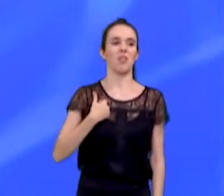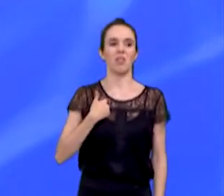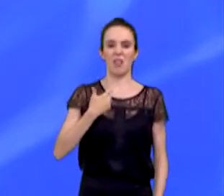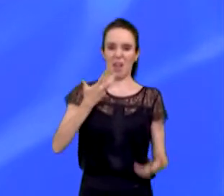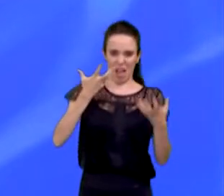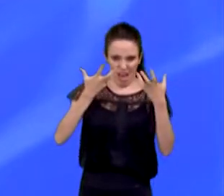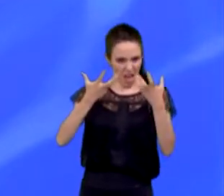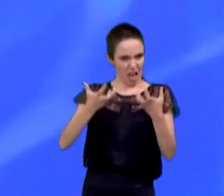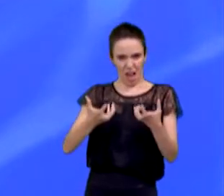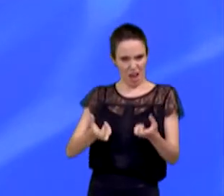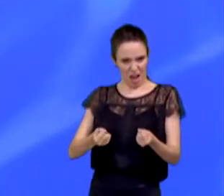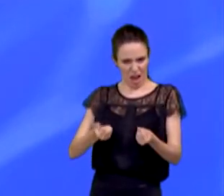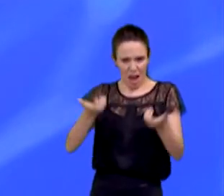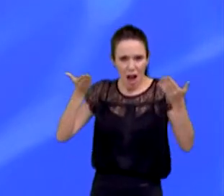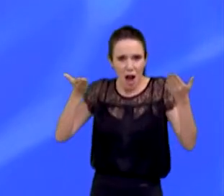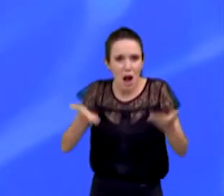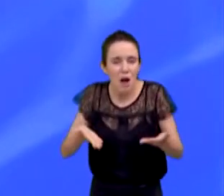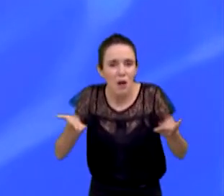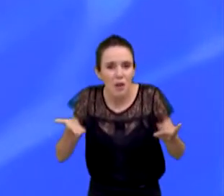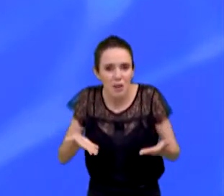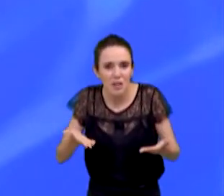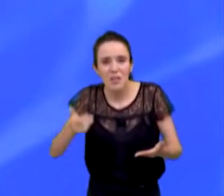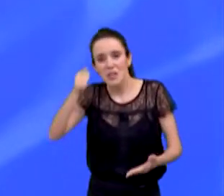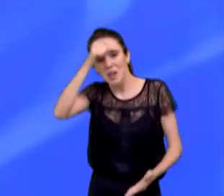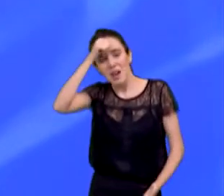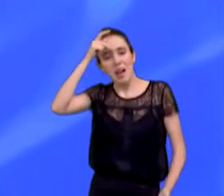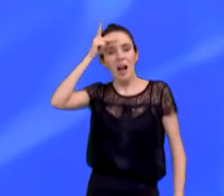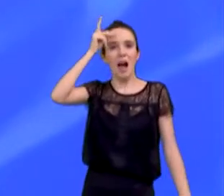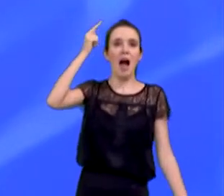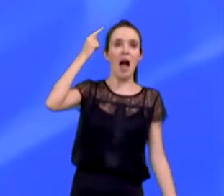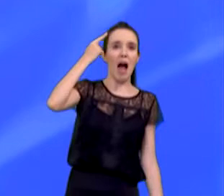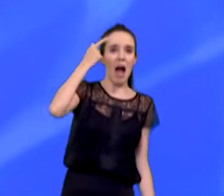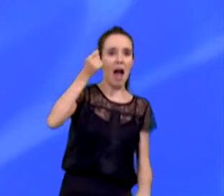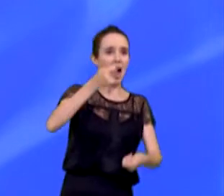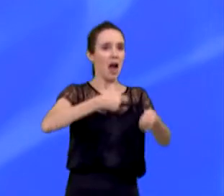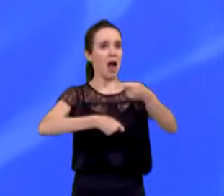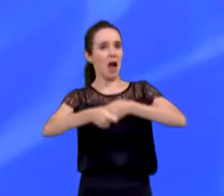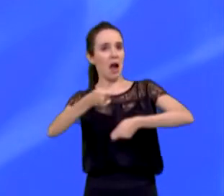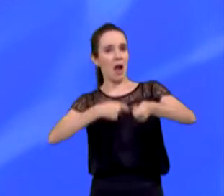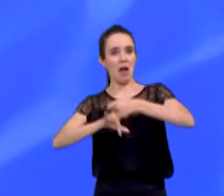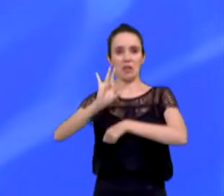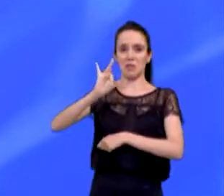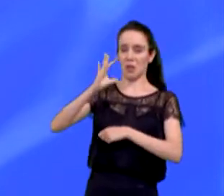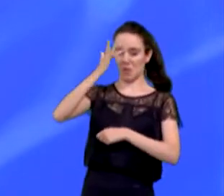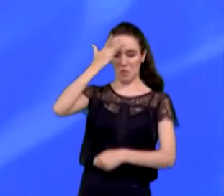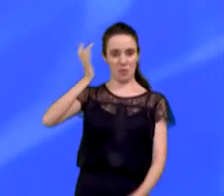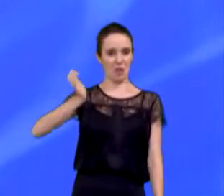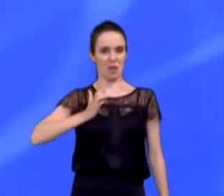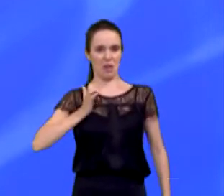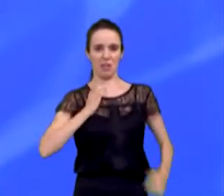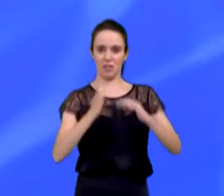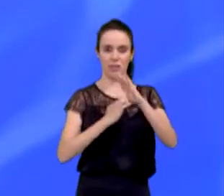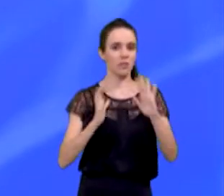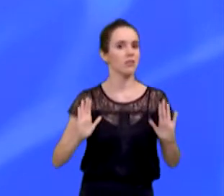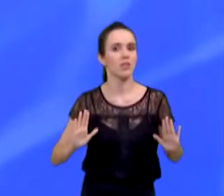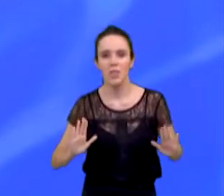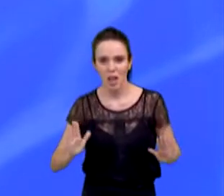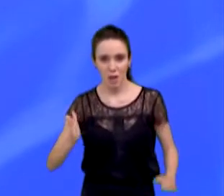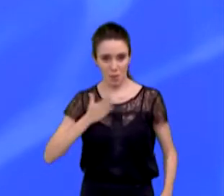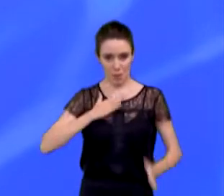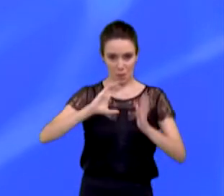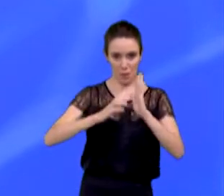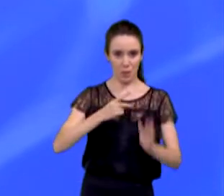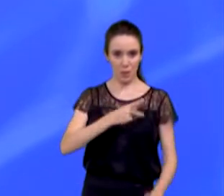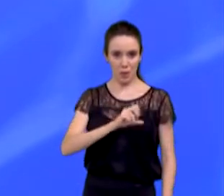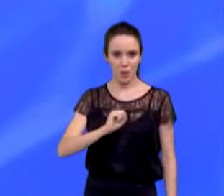a gente aceite, nesse momento, que a prefeitura fique gerindo negócios dos grandes empresários. O PSOL é o partido das lutas,